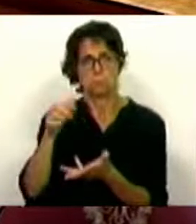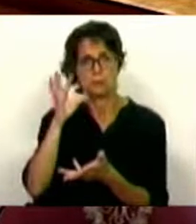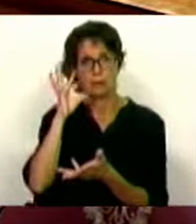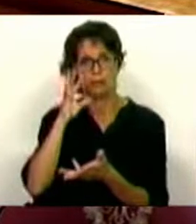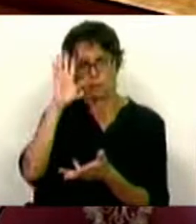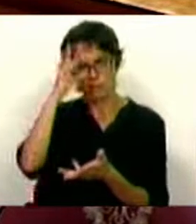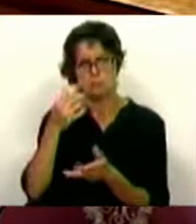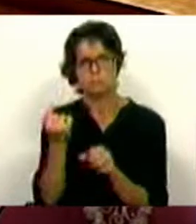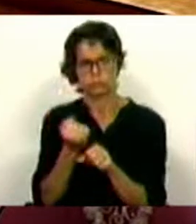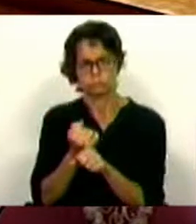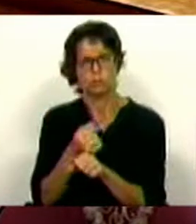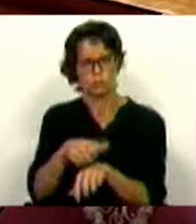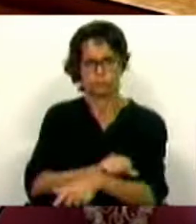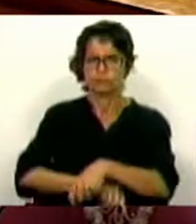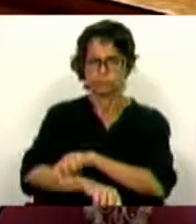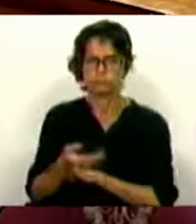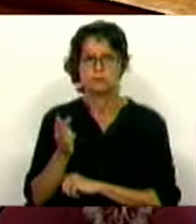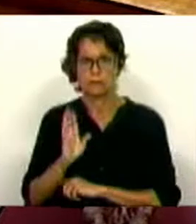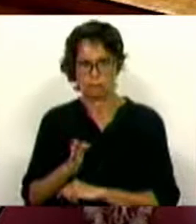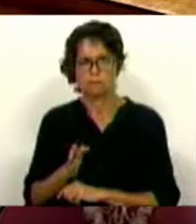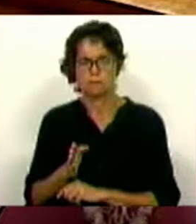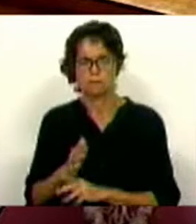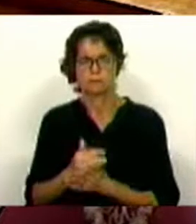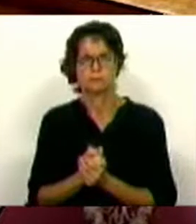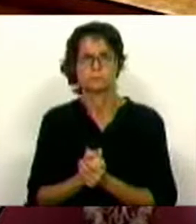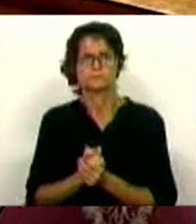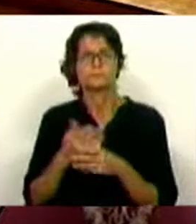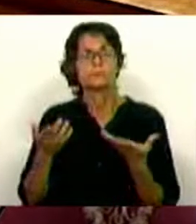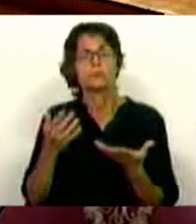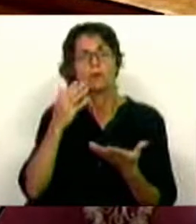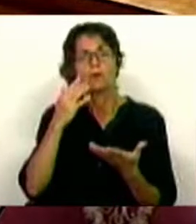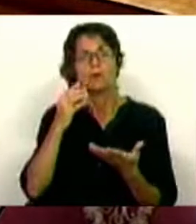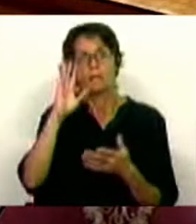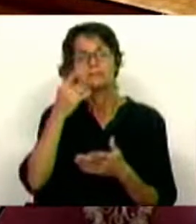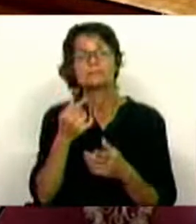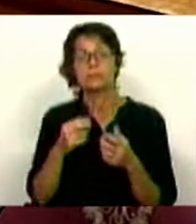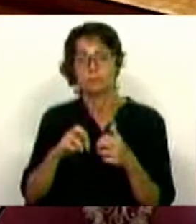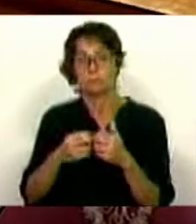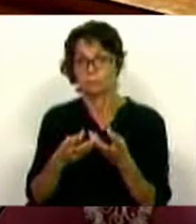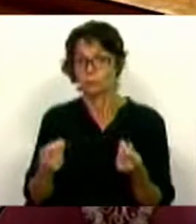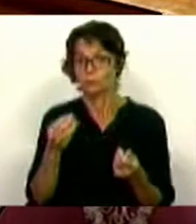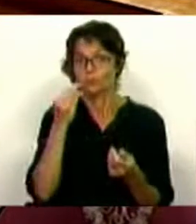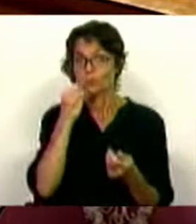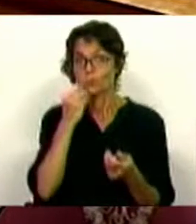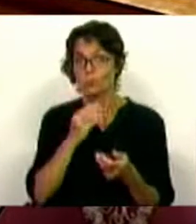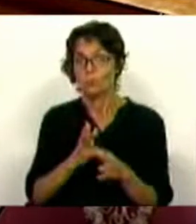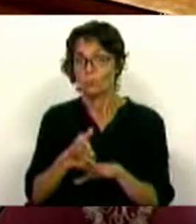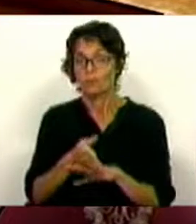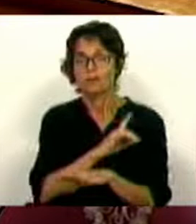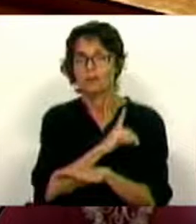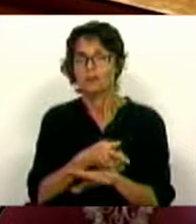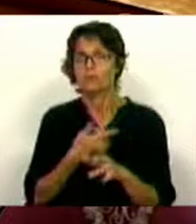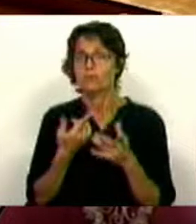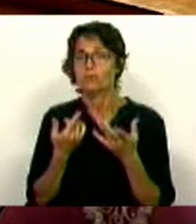pela frente para darem os contributos necessários para estas soluções. Nós sabemos que estas soluções não dependem das forças puras do mercado, dependem do